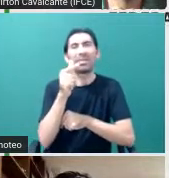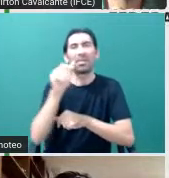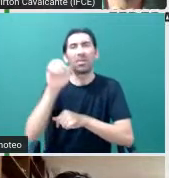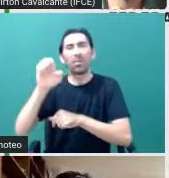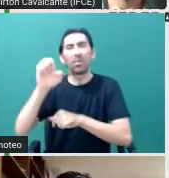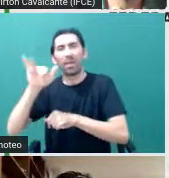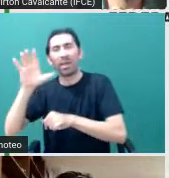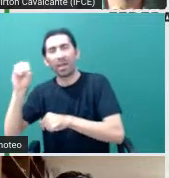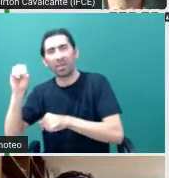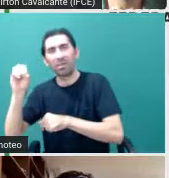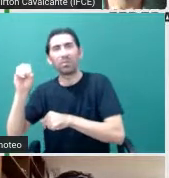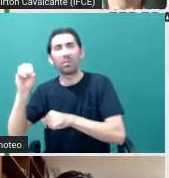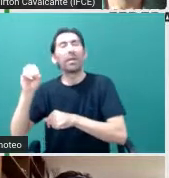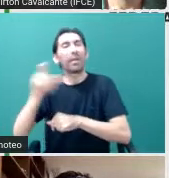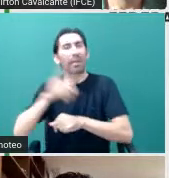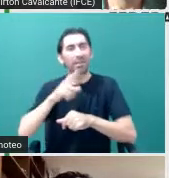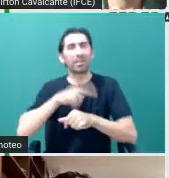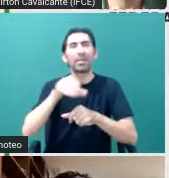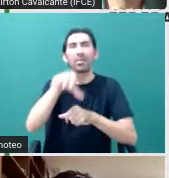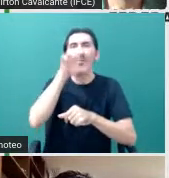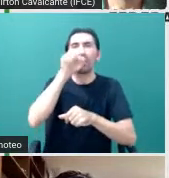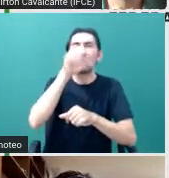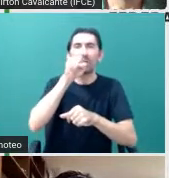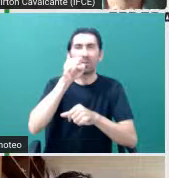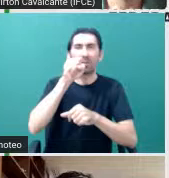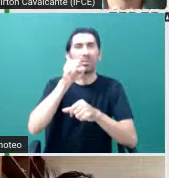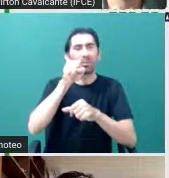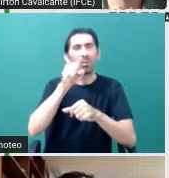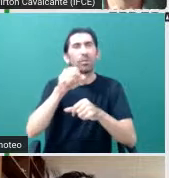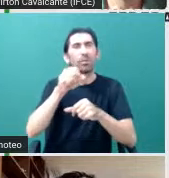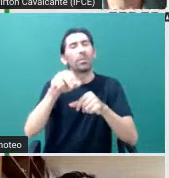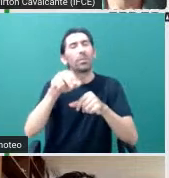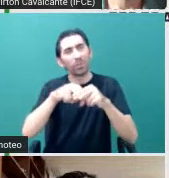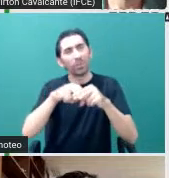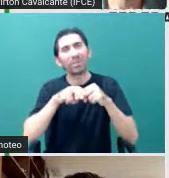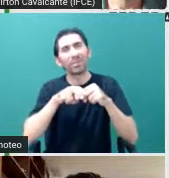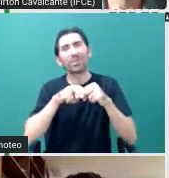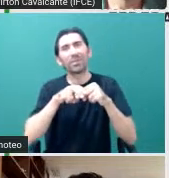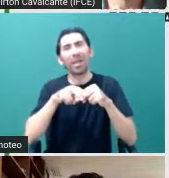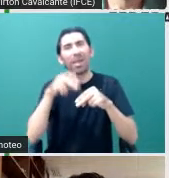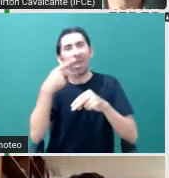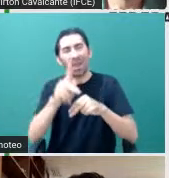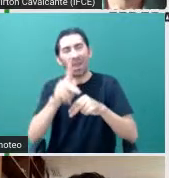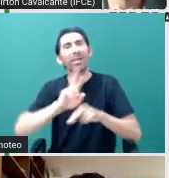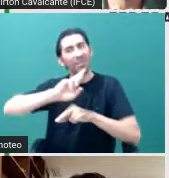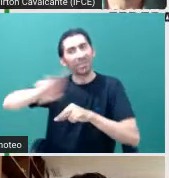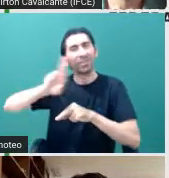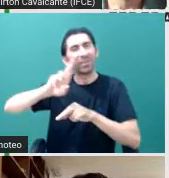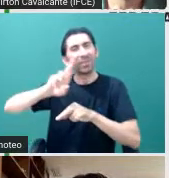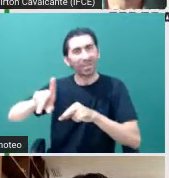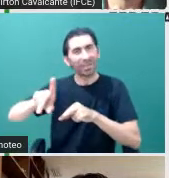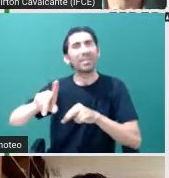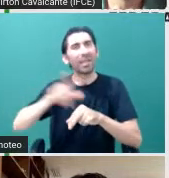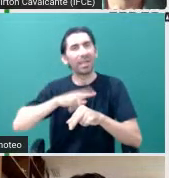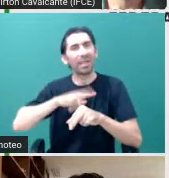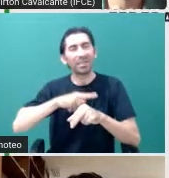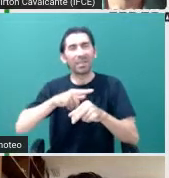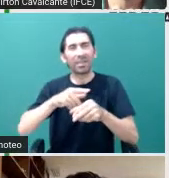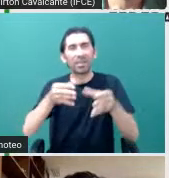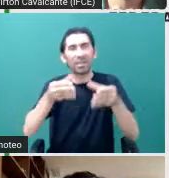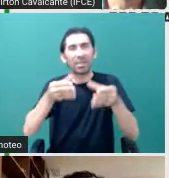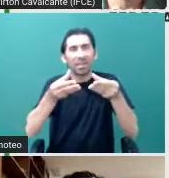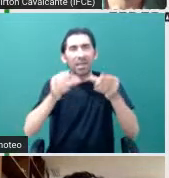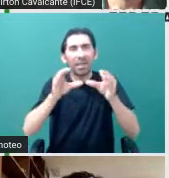atmosfera da estrela. Uma estrela anã branca. As anãs brancas têm a massa igual ao Sol